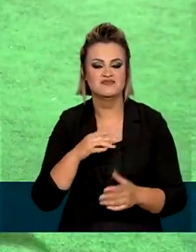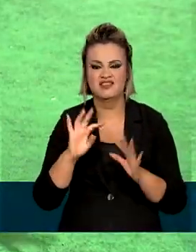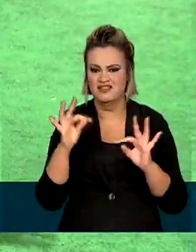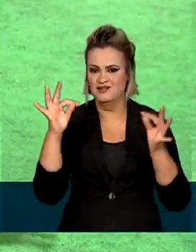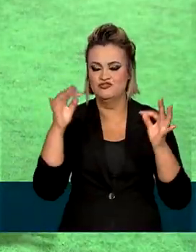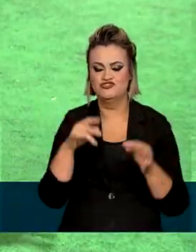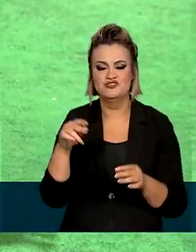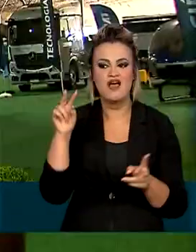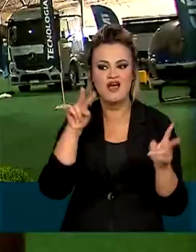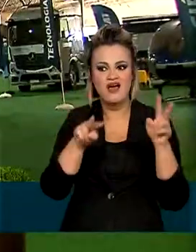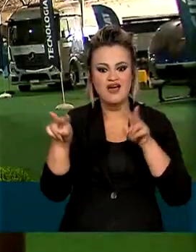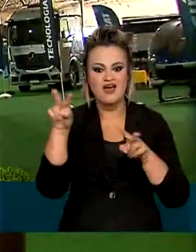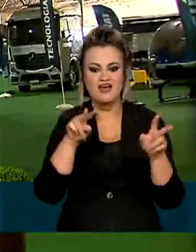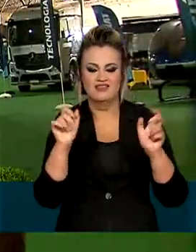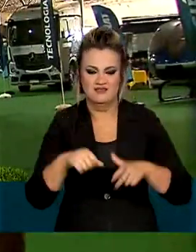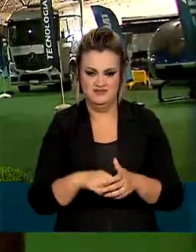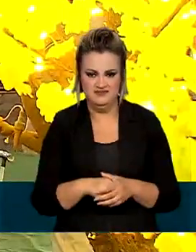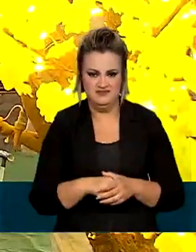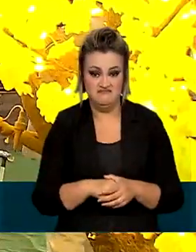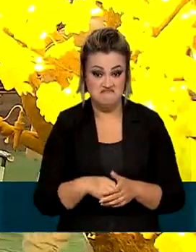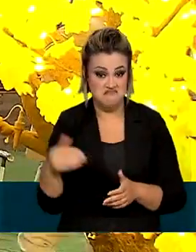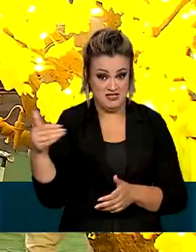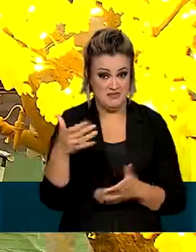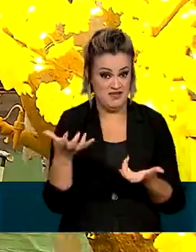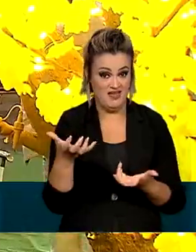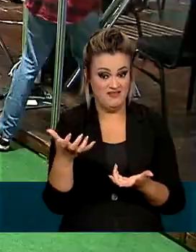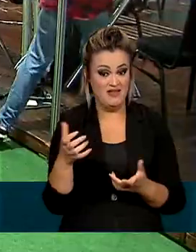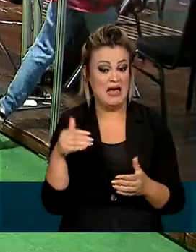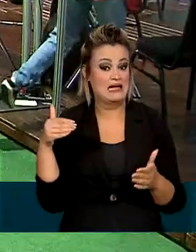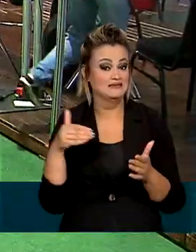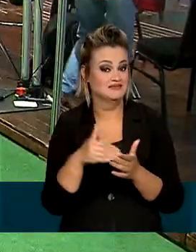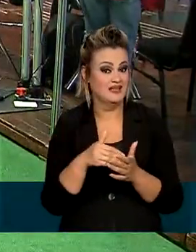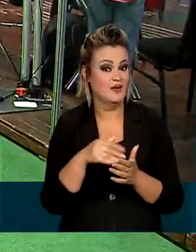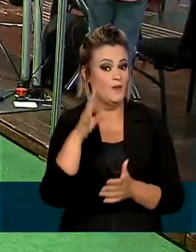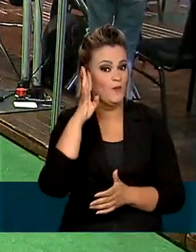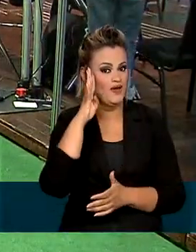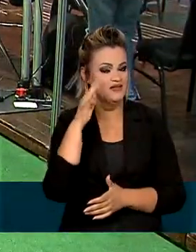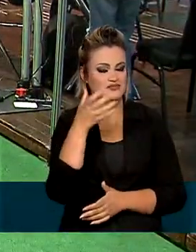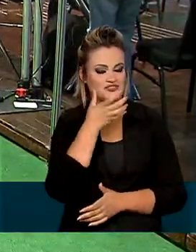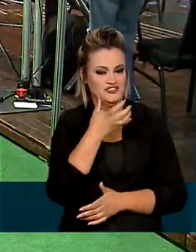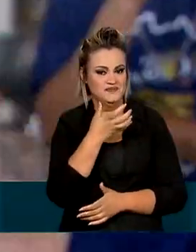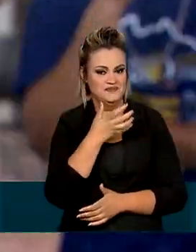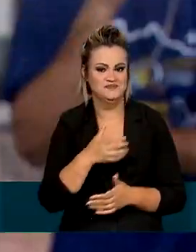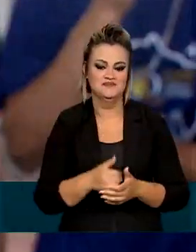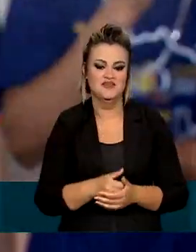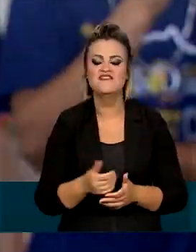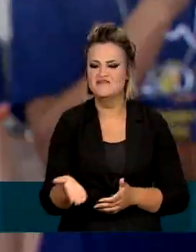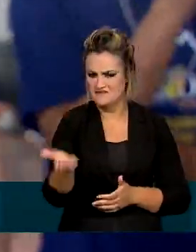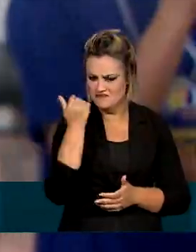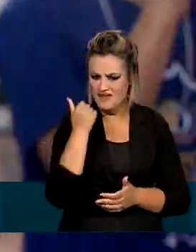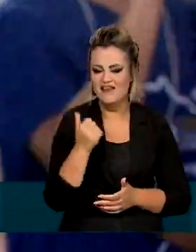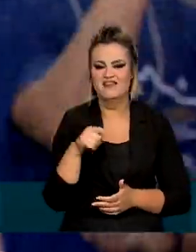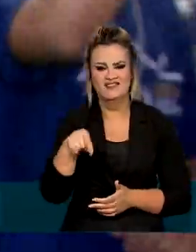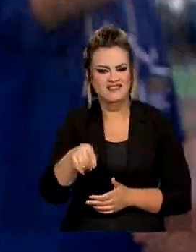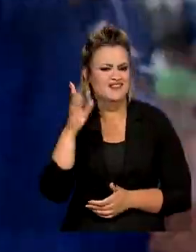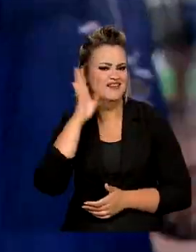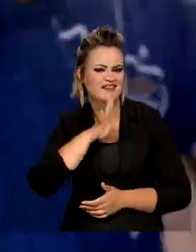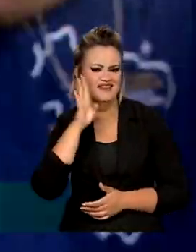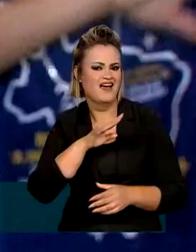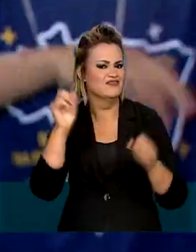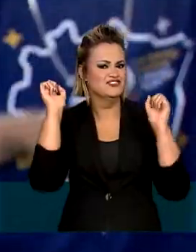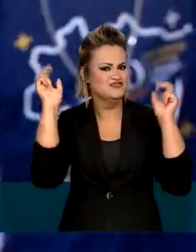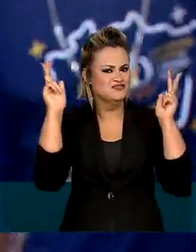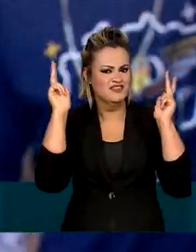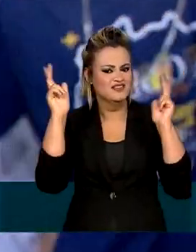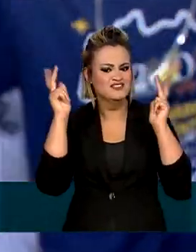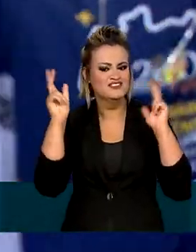tecnologia. Quem quiser participar, tem até 4 de dezembro. Venham, porque aqui é muito divertido, é muito